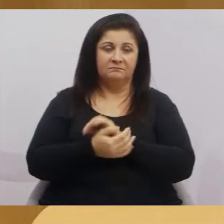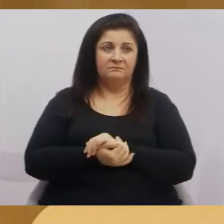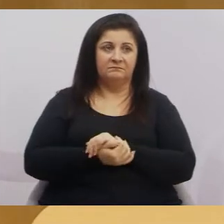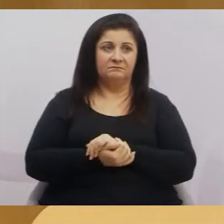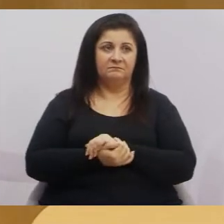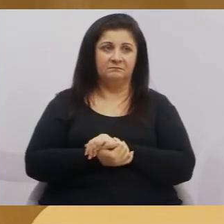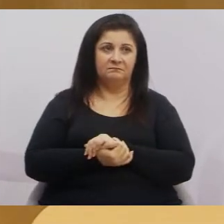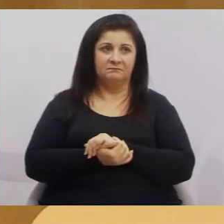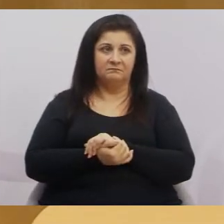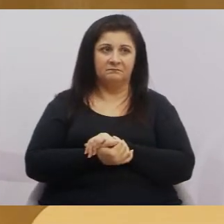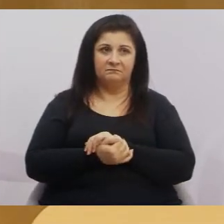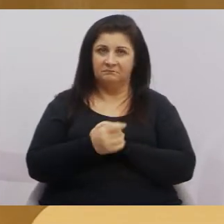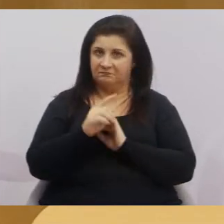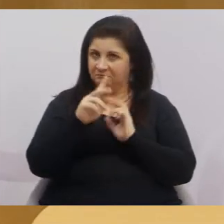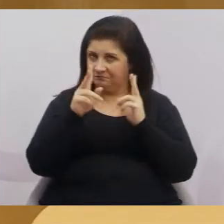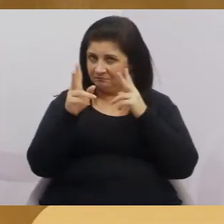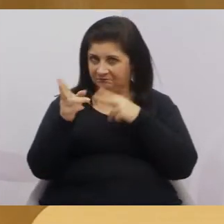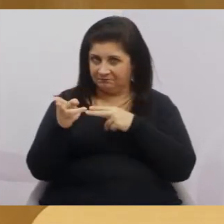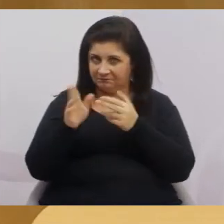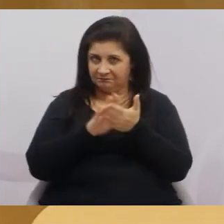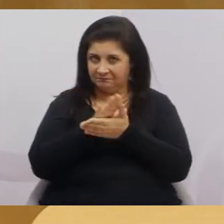Quer dizer que a gente não vai dormir nada.